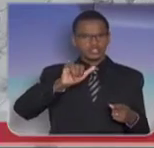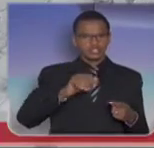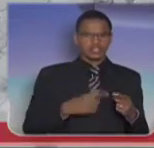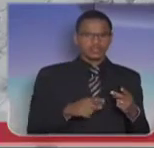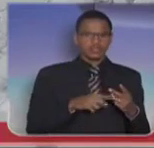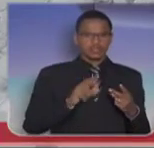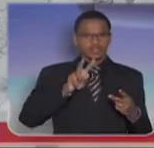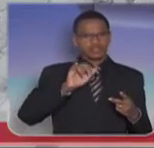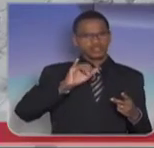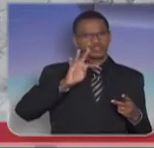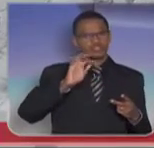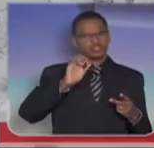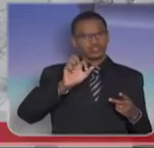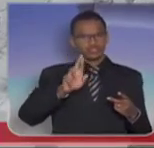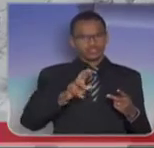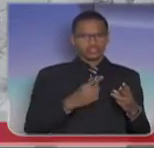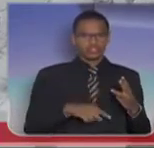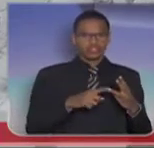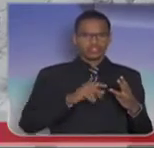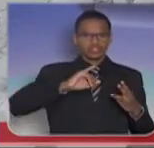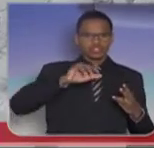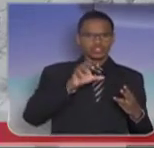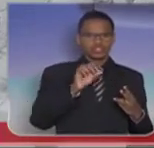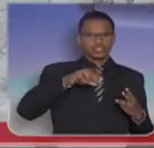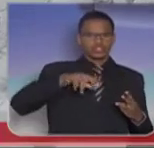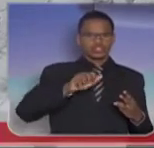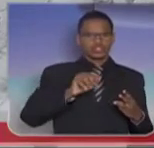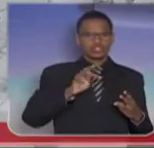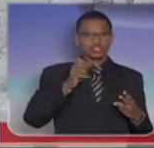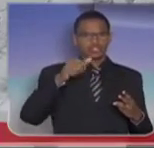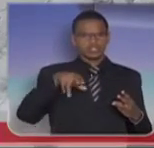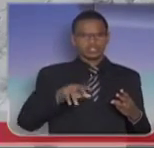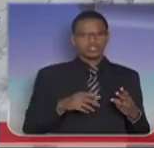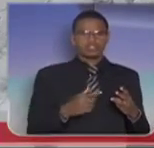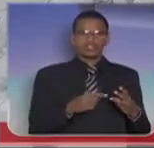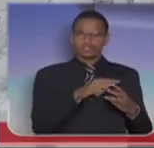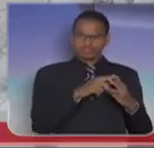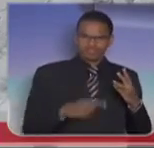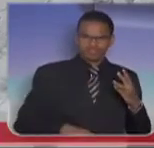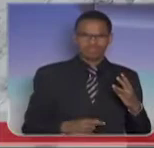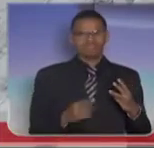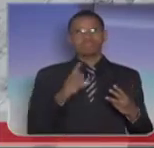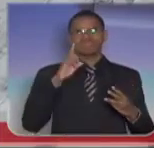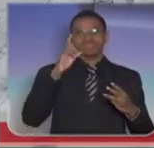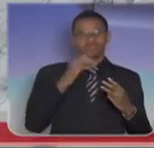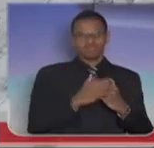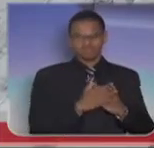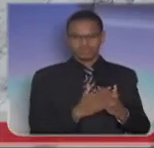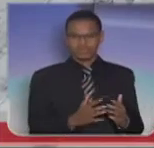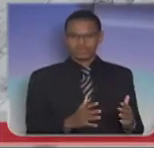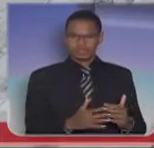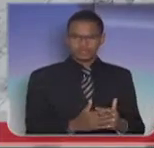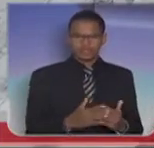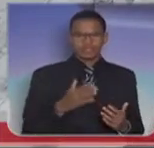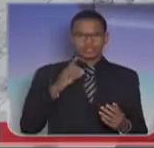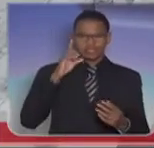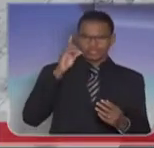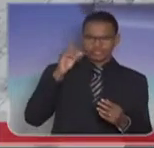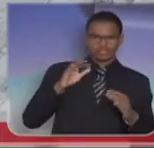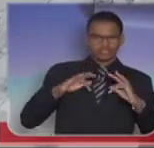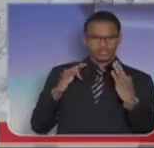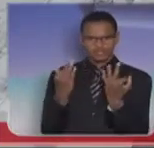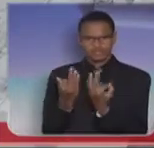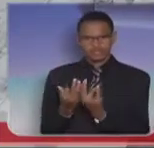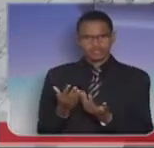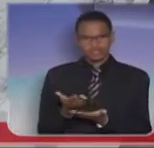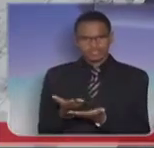Vitor da Costa Ferreira, e Jonathan Turella Cardoso. Que Deus os tenha, que Deus conforte a família